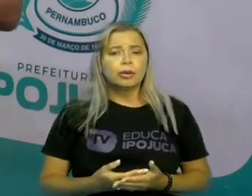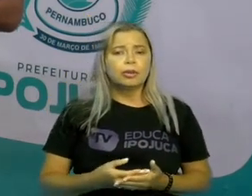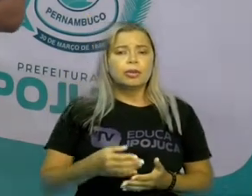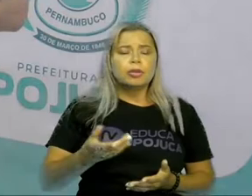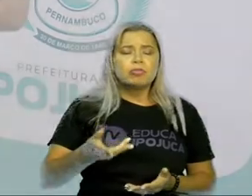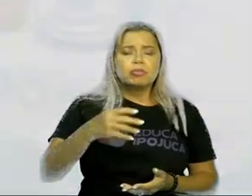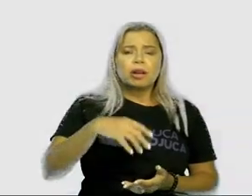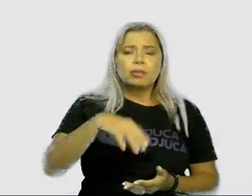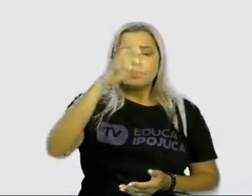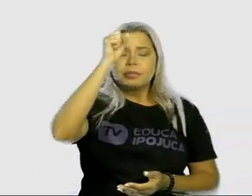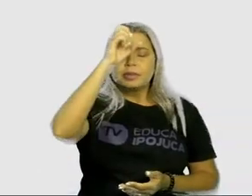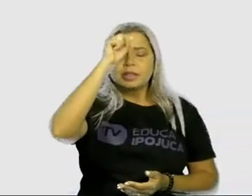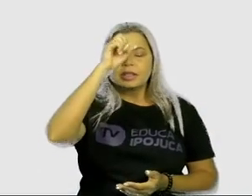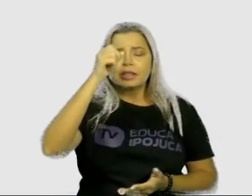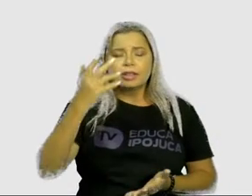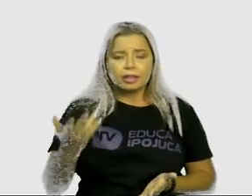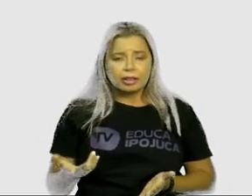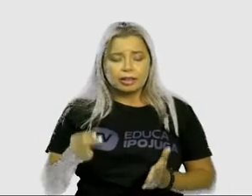desse texto.